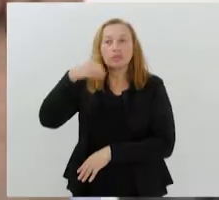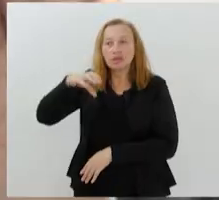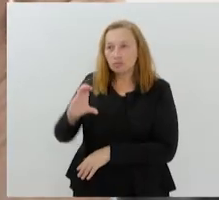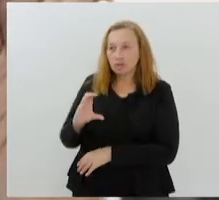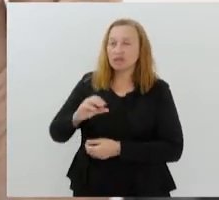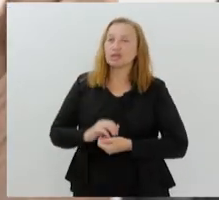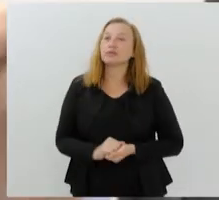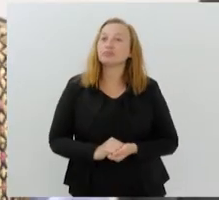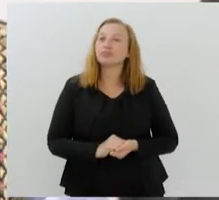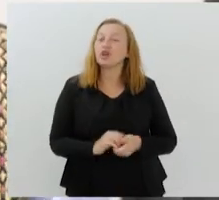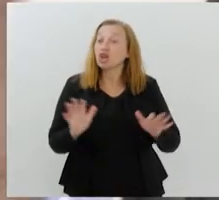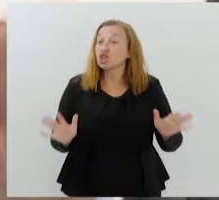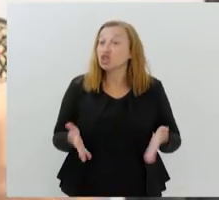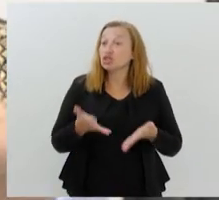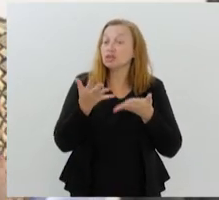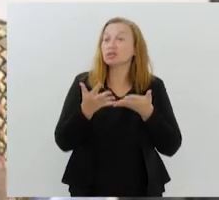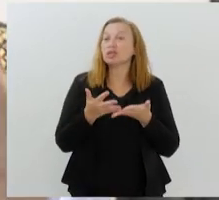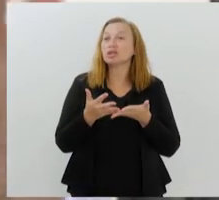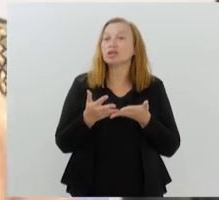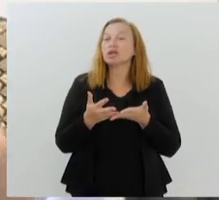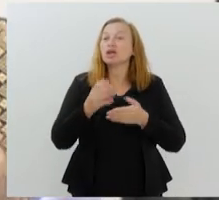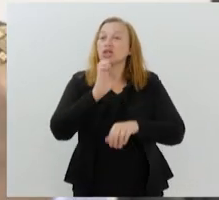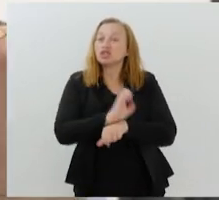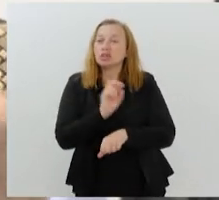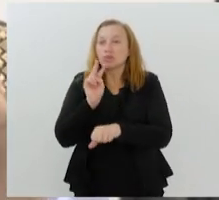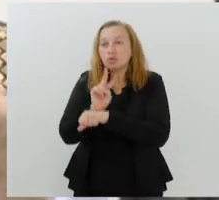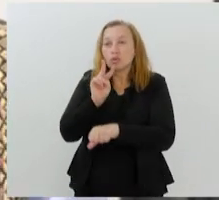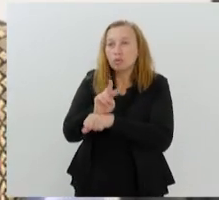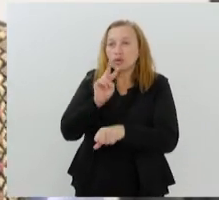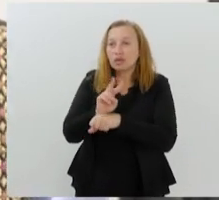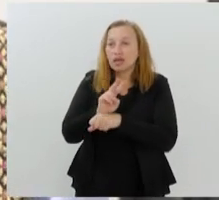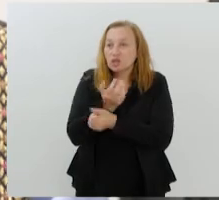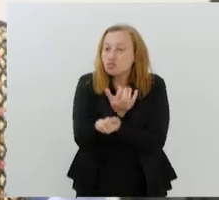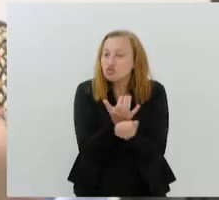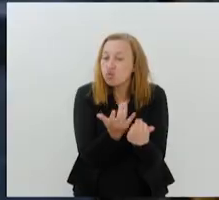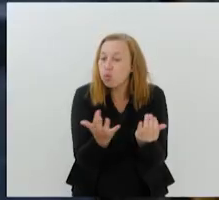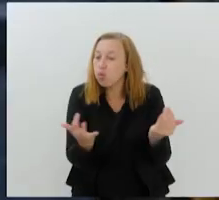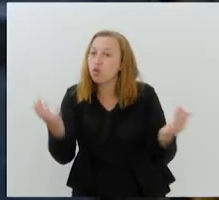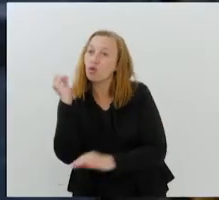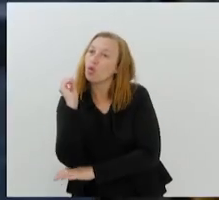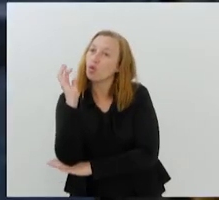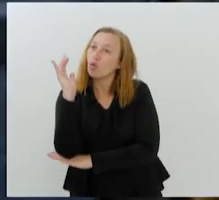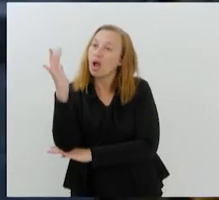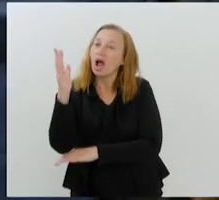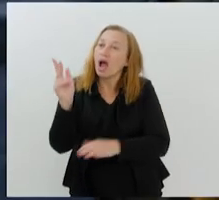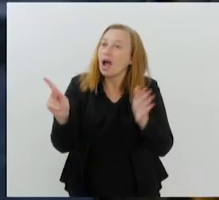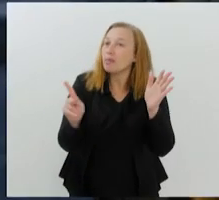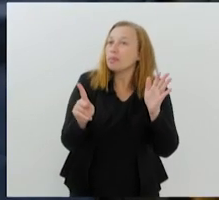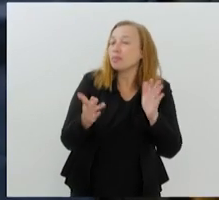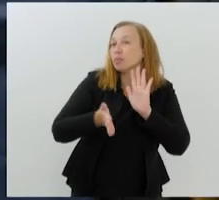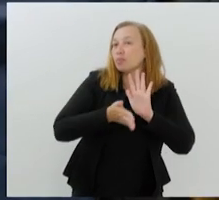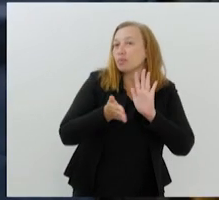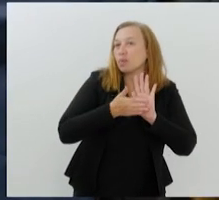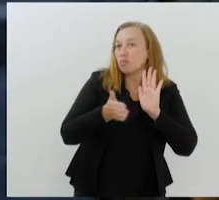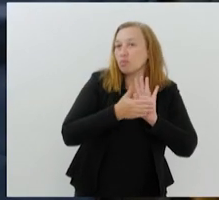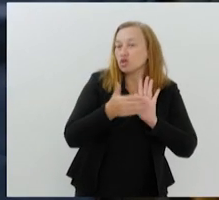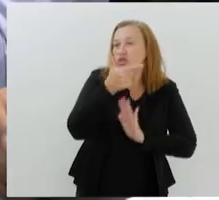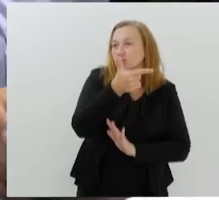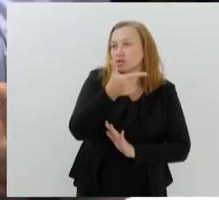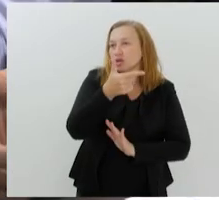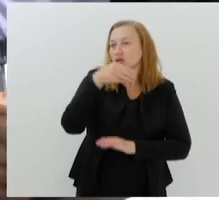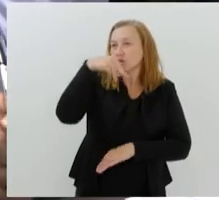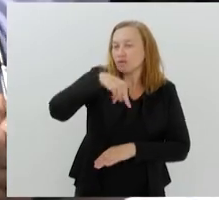Mink, que institui o Sistema Estadual de Prevenção e Combate a Incêndios Florestais. A proposta é de novembro de 2023